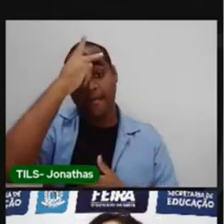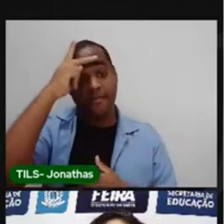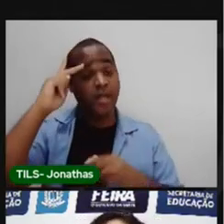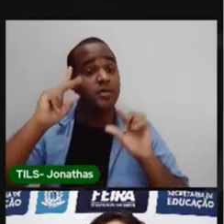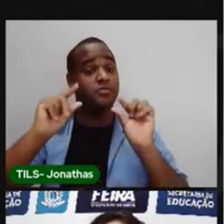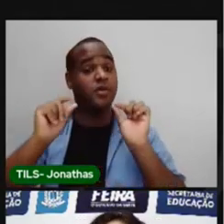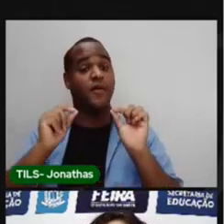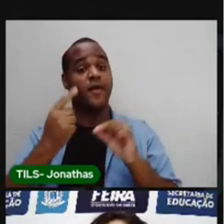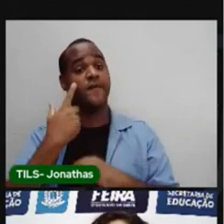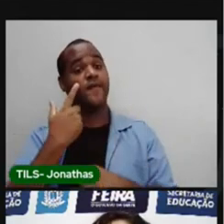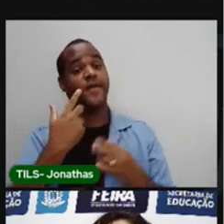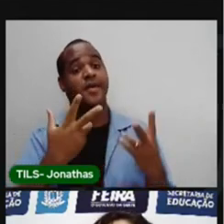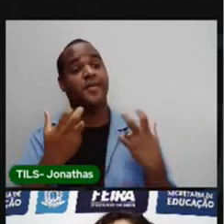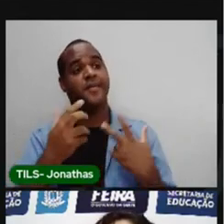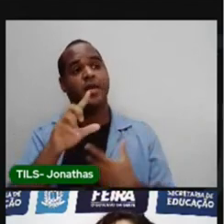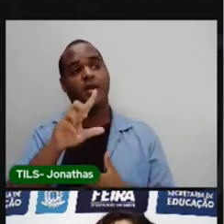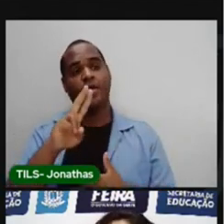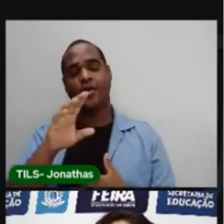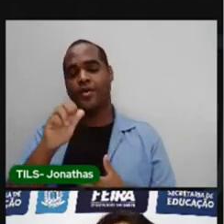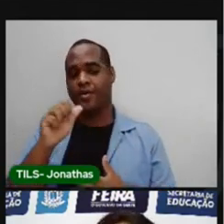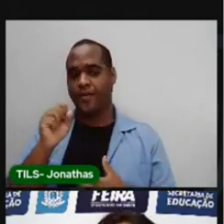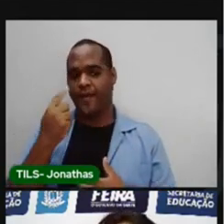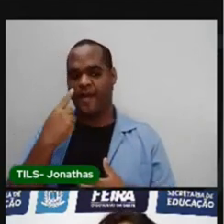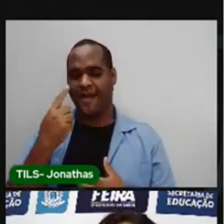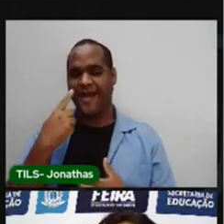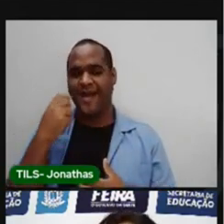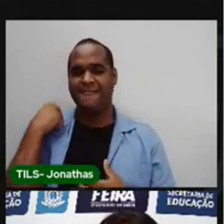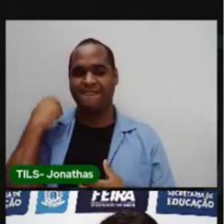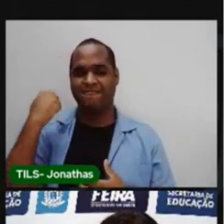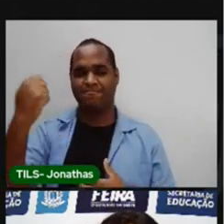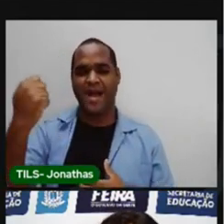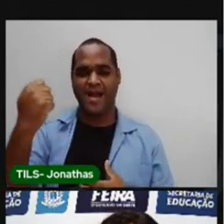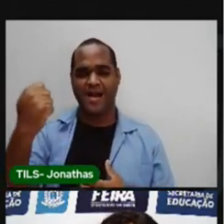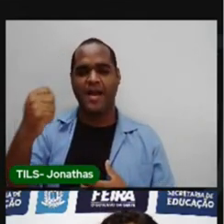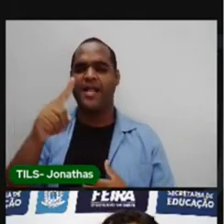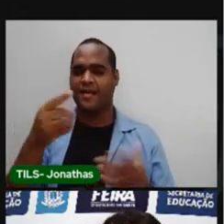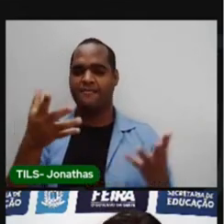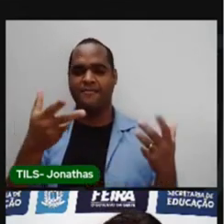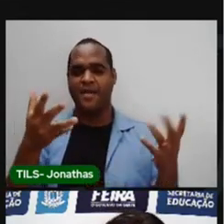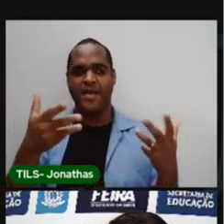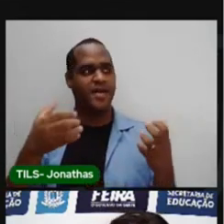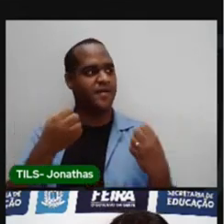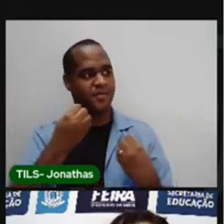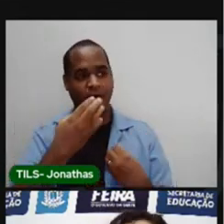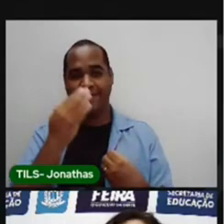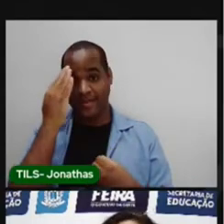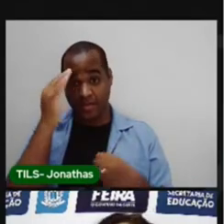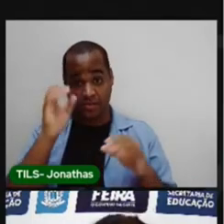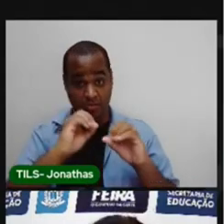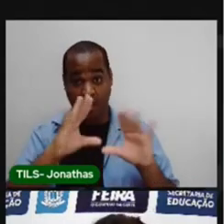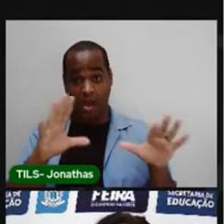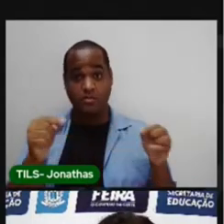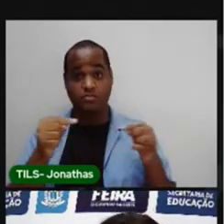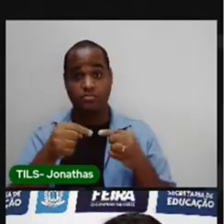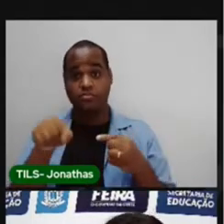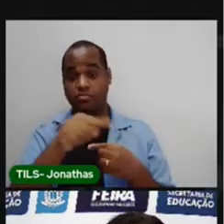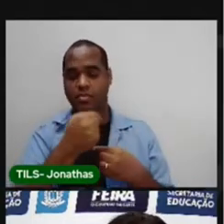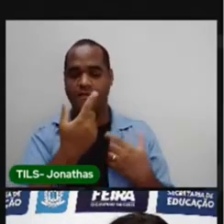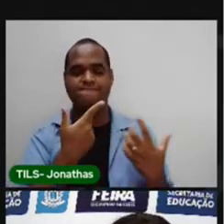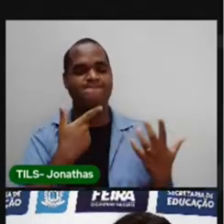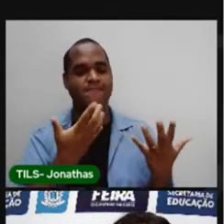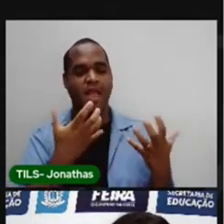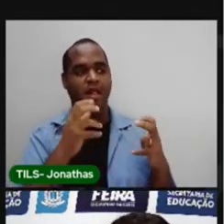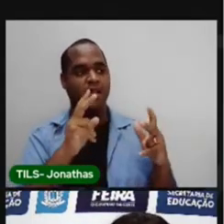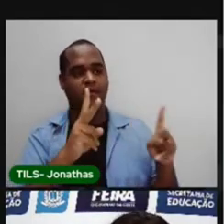viam o Lucas da Feira como um herói. Entendeu? Se você quiser saber